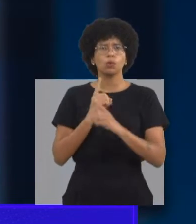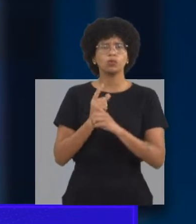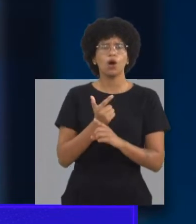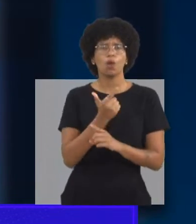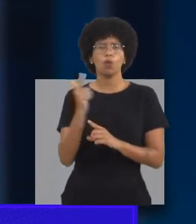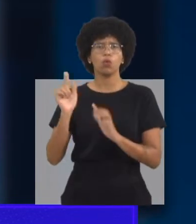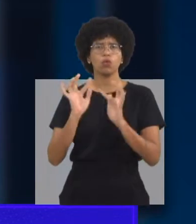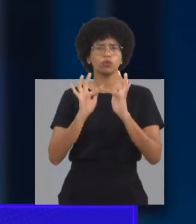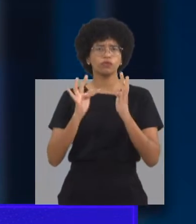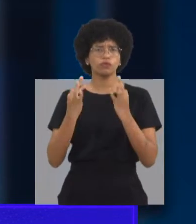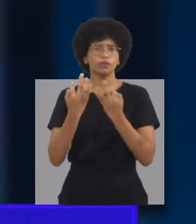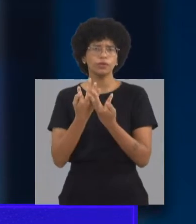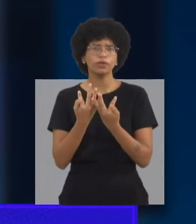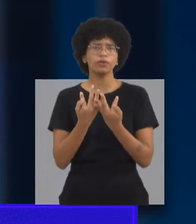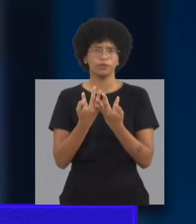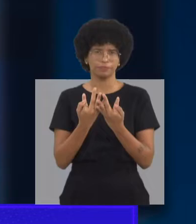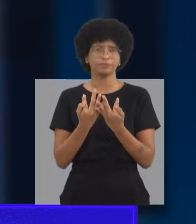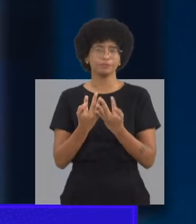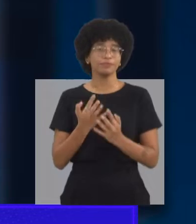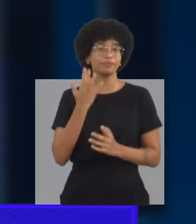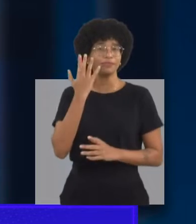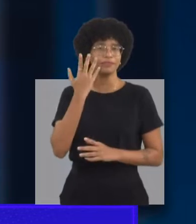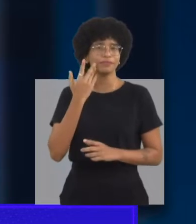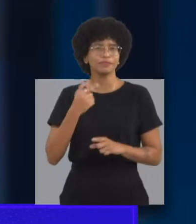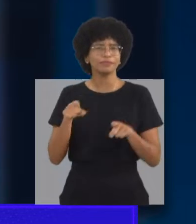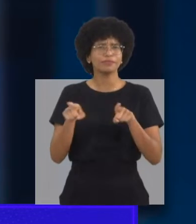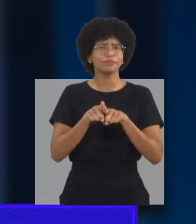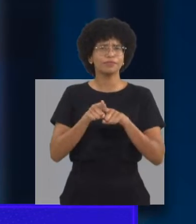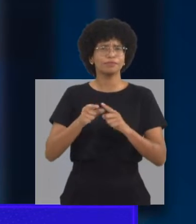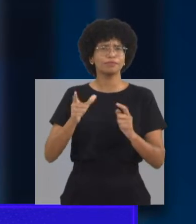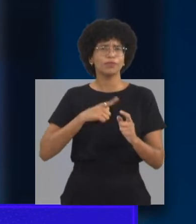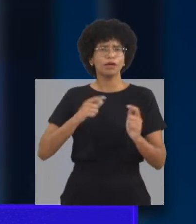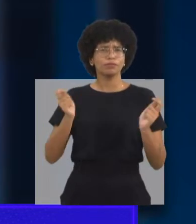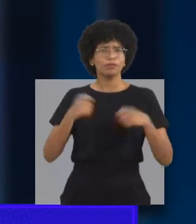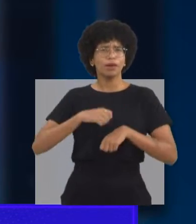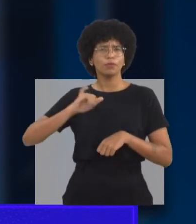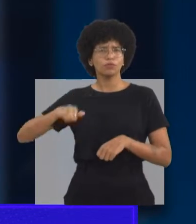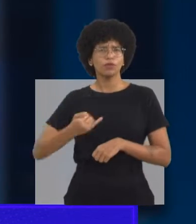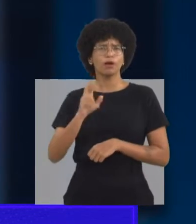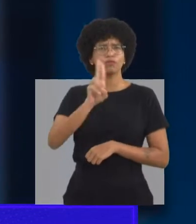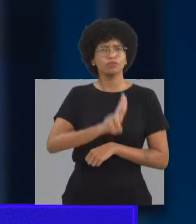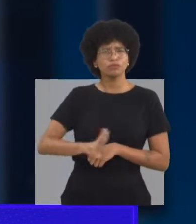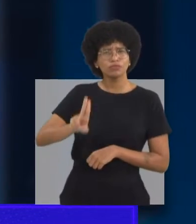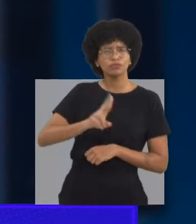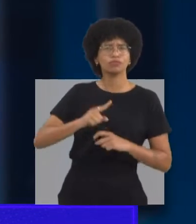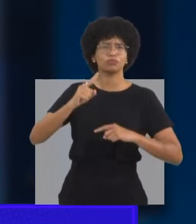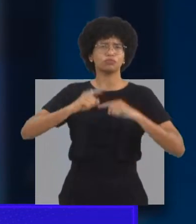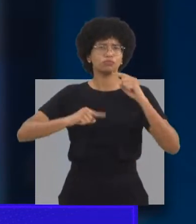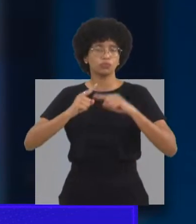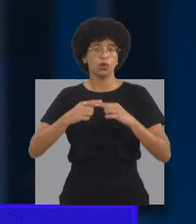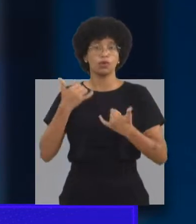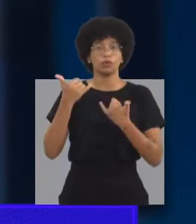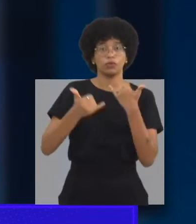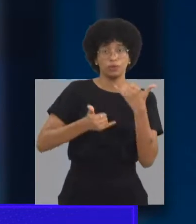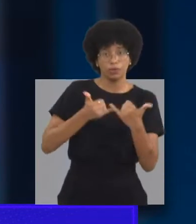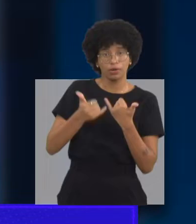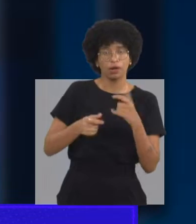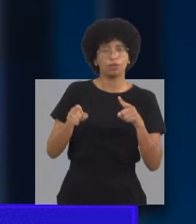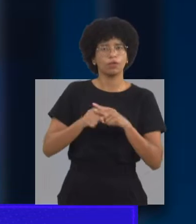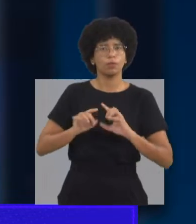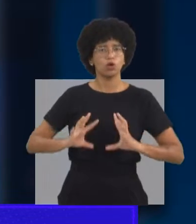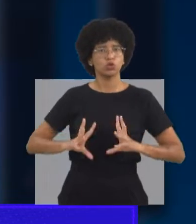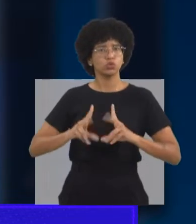cruzar com outros familiares, com outras pessoas. As crianças terem acesso aos objetos e aos brinquedos,